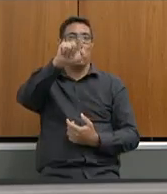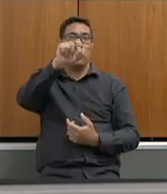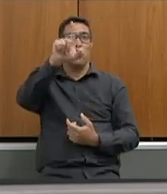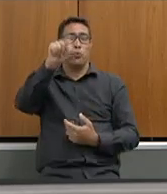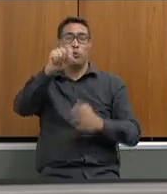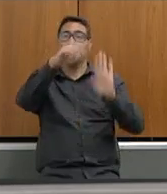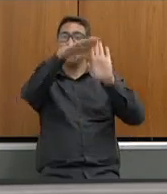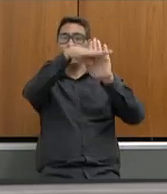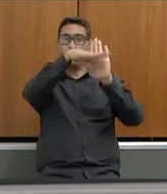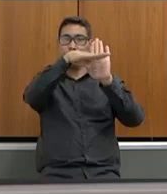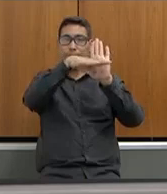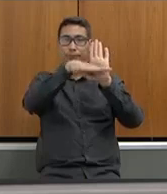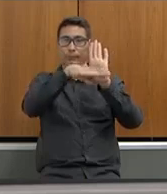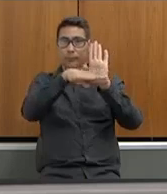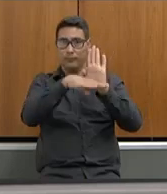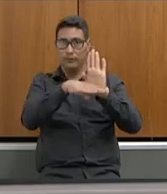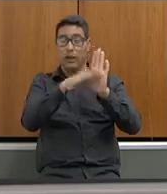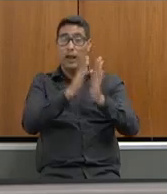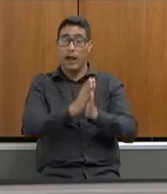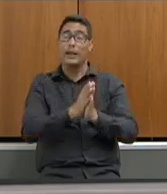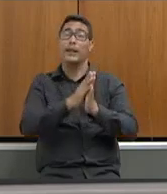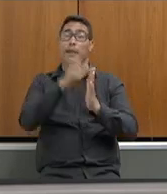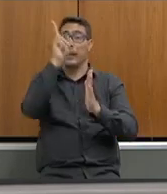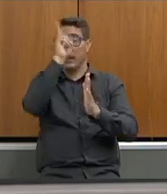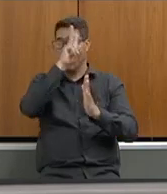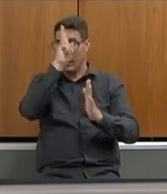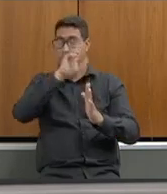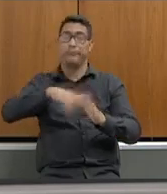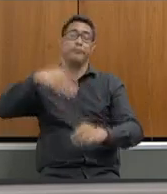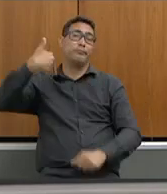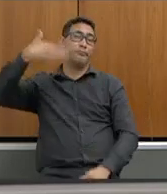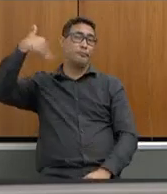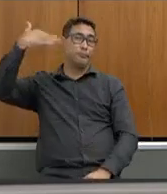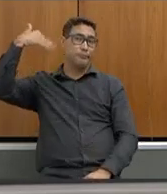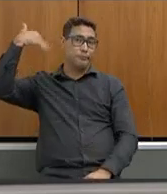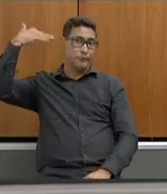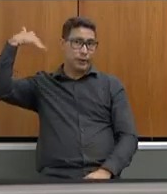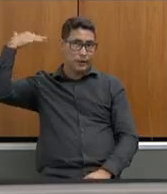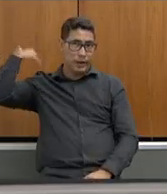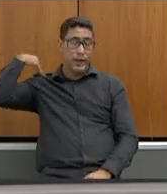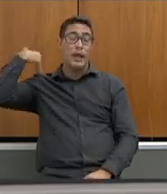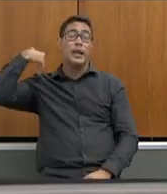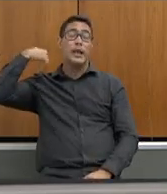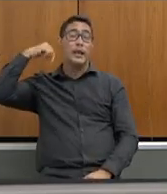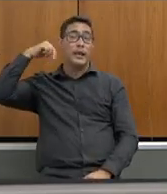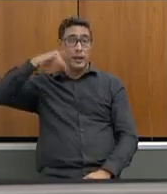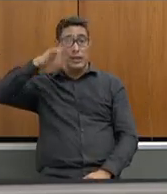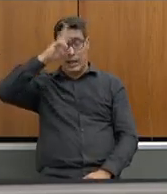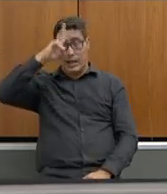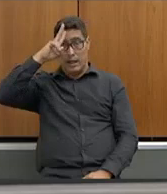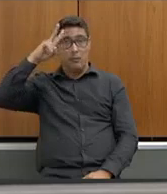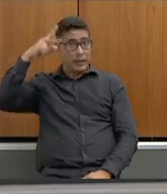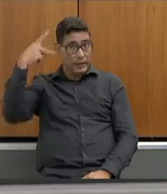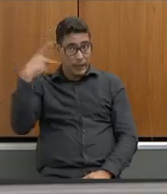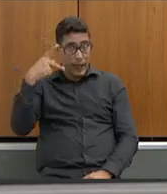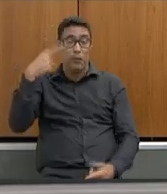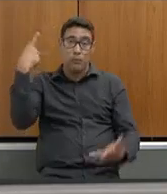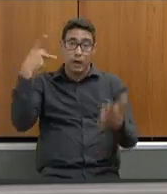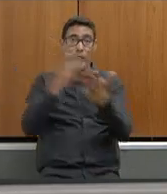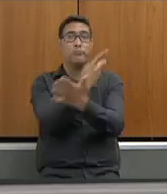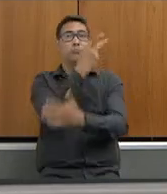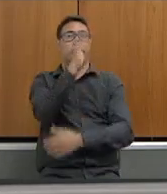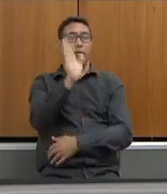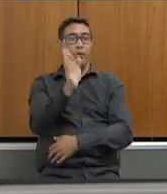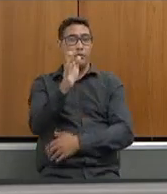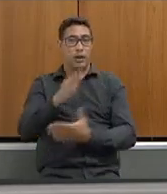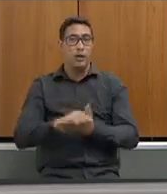sim ao passado porque a gente só remete ao passado quando a gente passa e sofre essa situação vou falar com o senhor